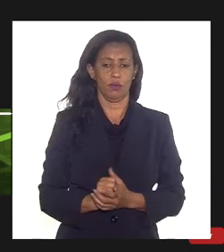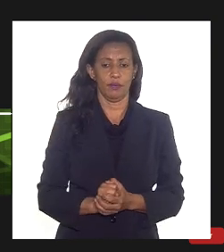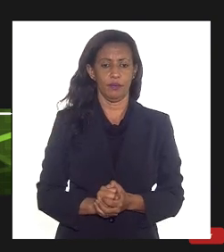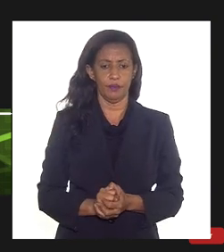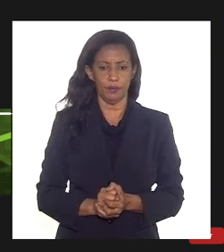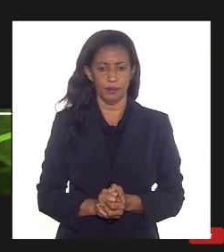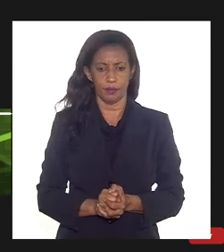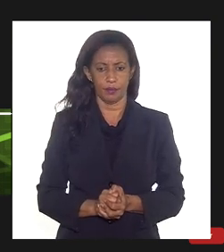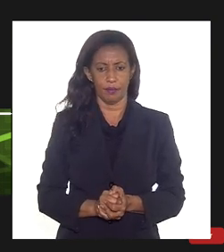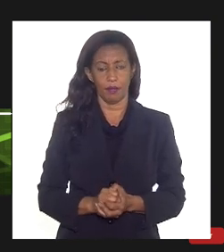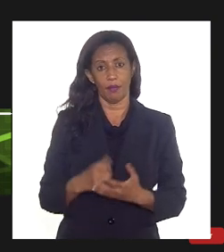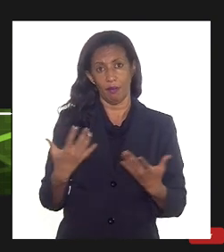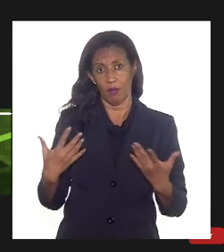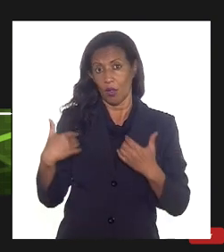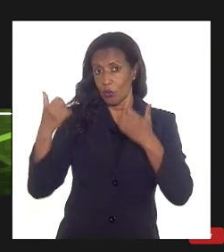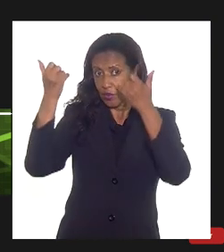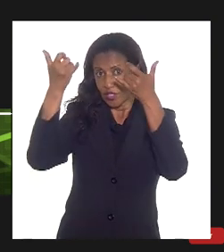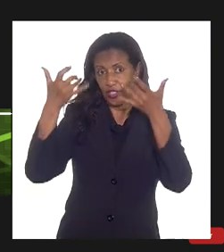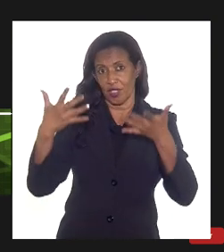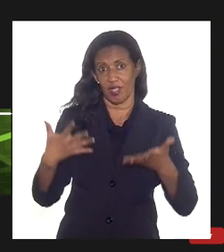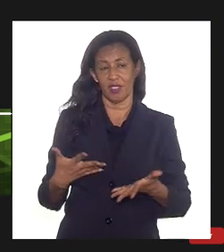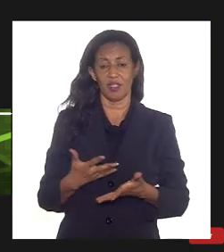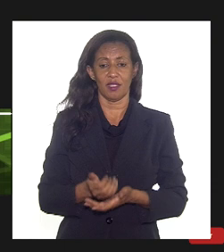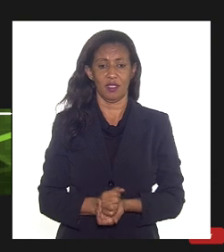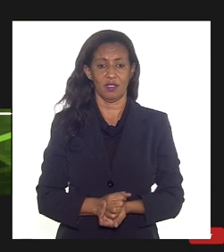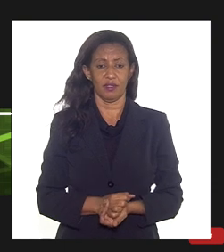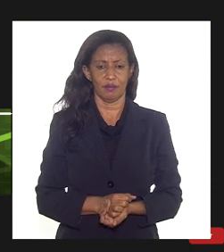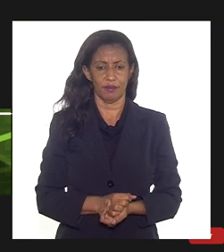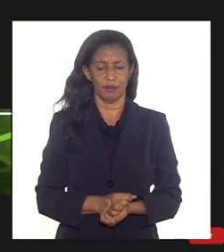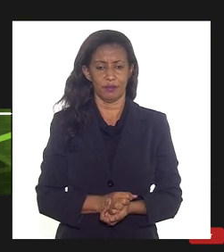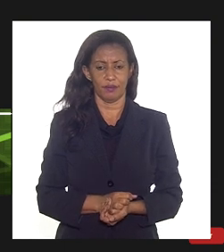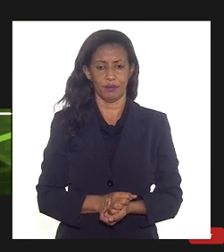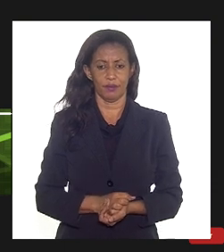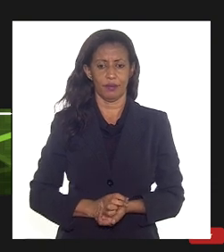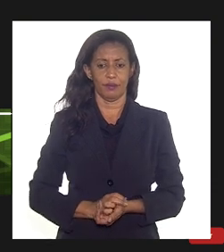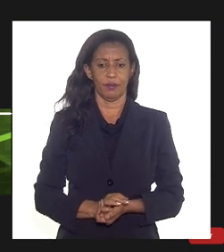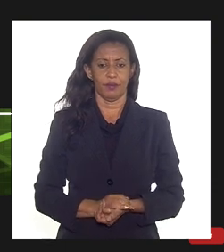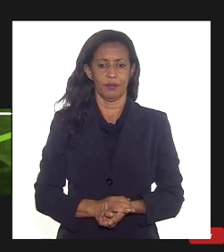tentei esclarecer não sei se respondi deputado por favor necessário